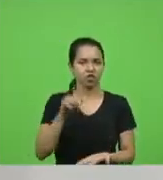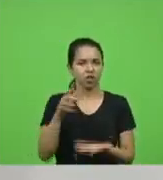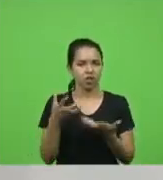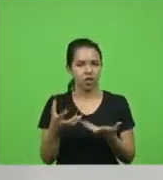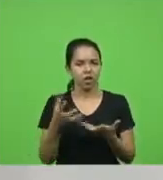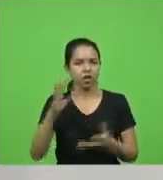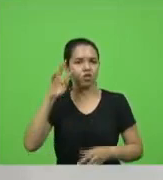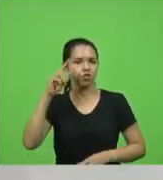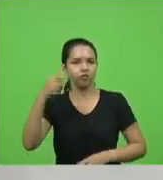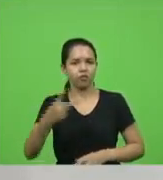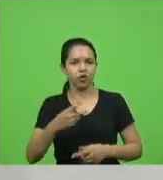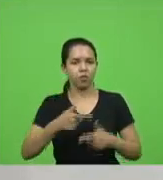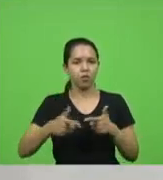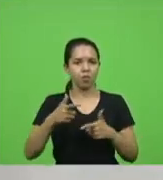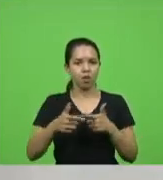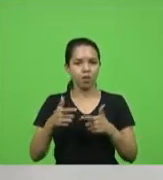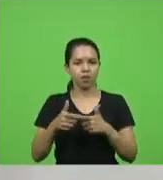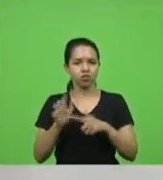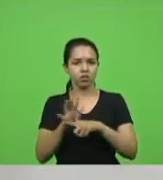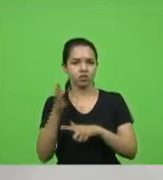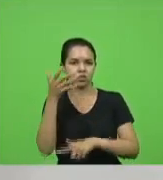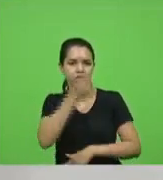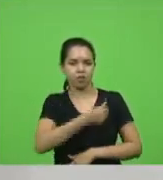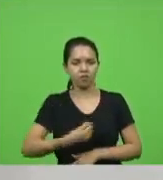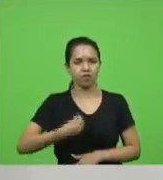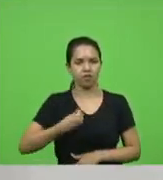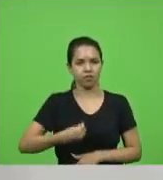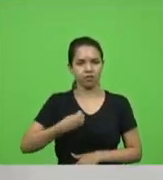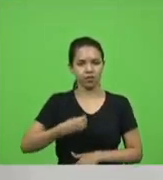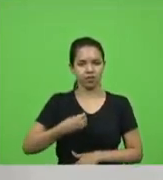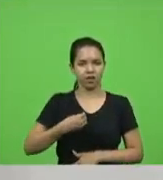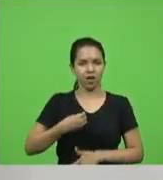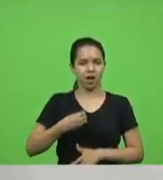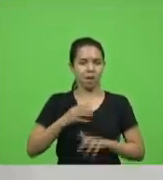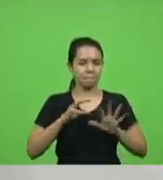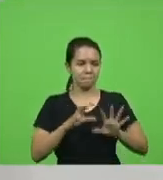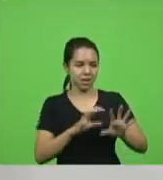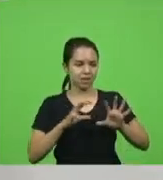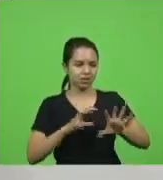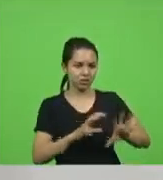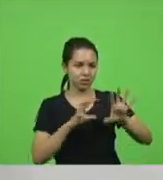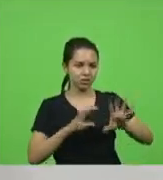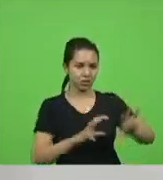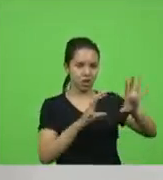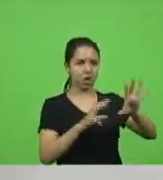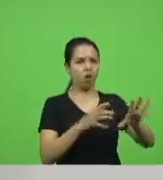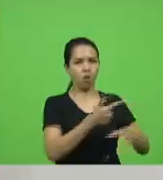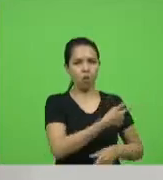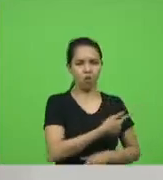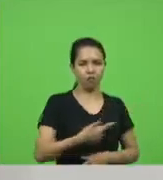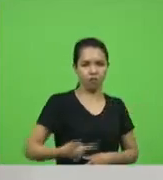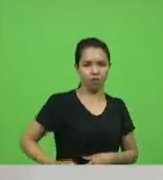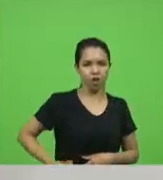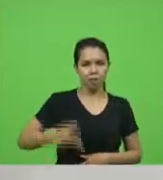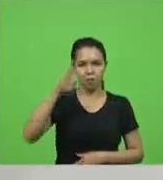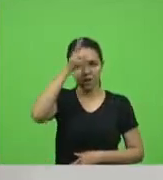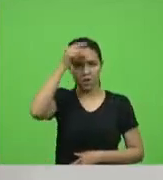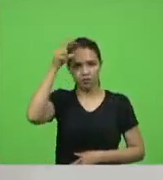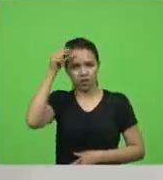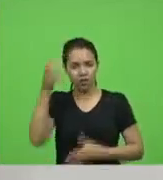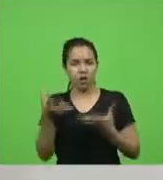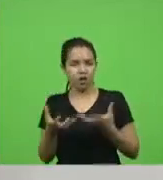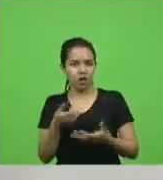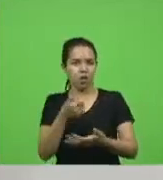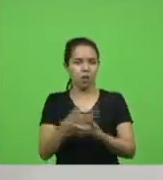problema que é de salvar as vidas a pressão para cima dos governos os prefeitos se mexendo querendo comprar vacina